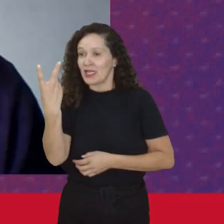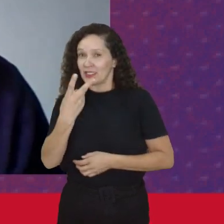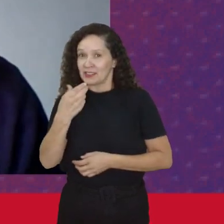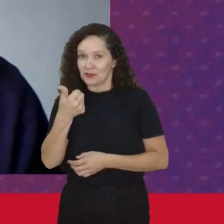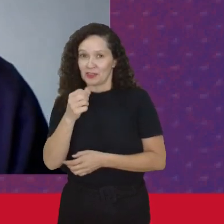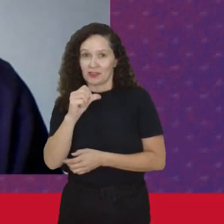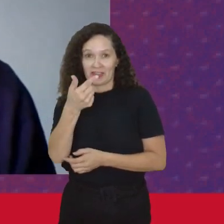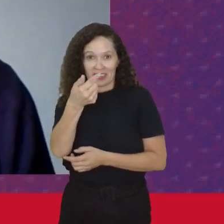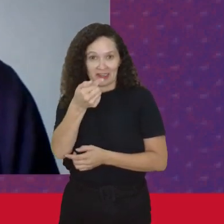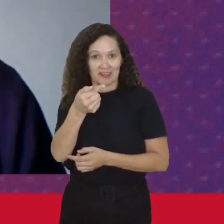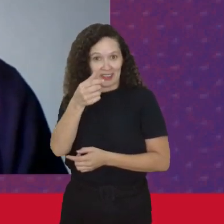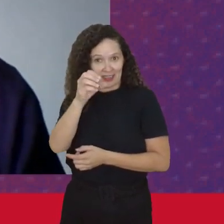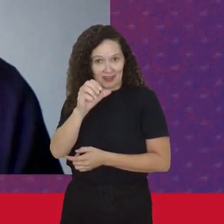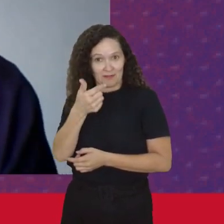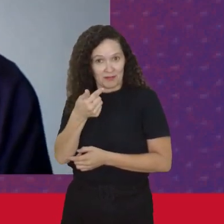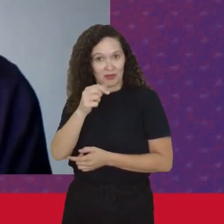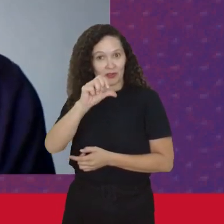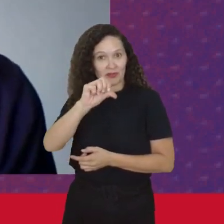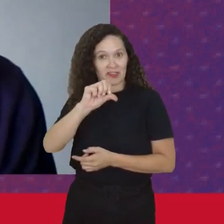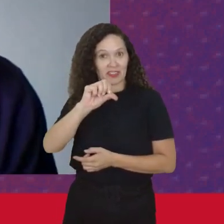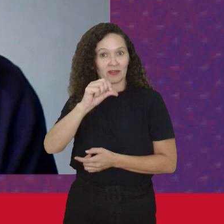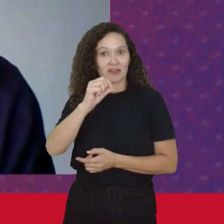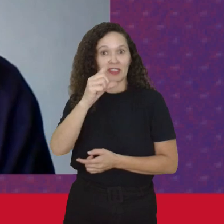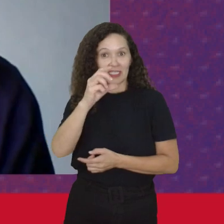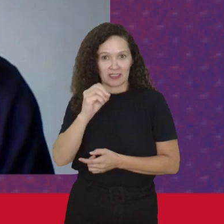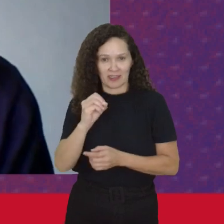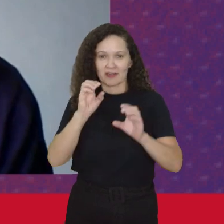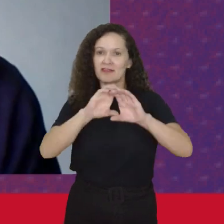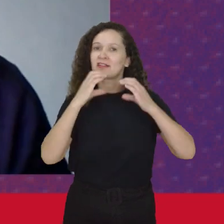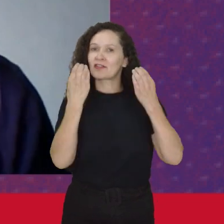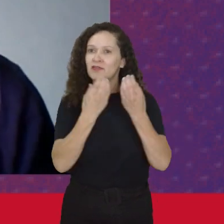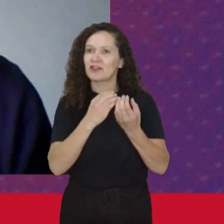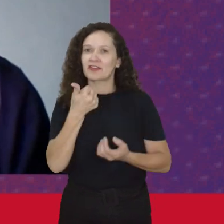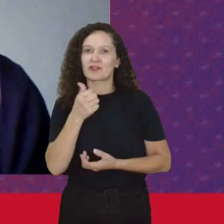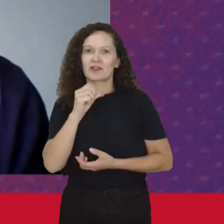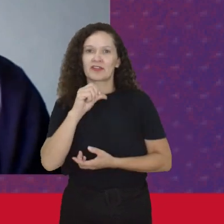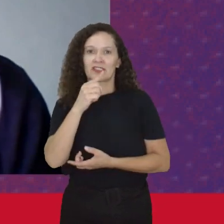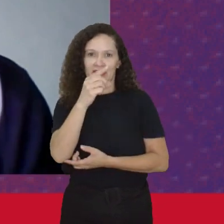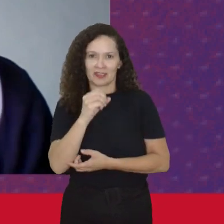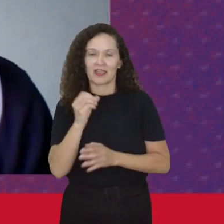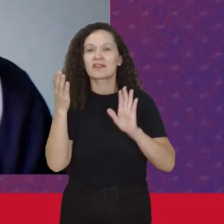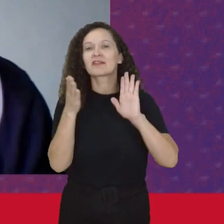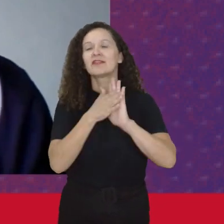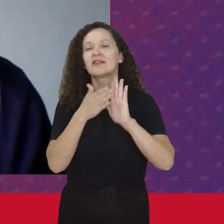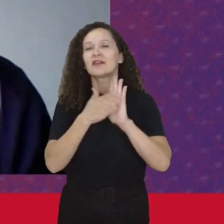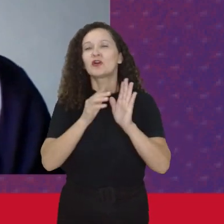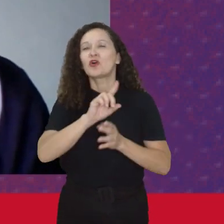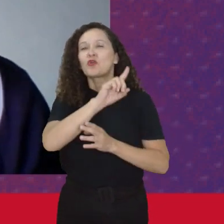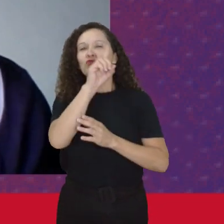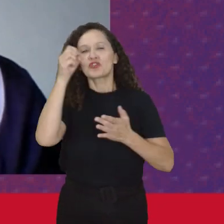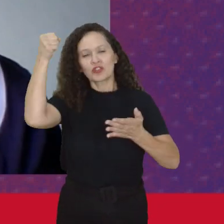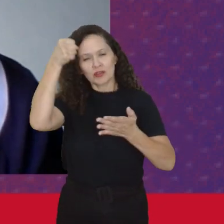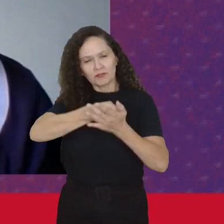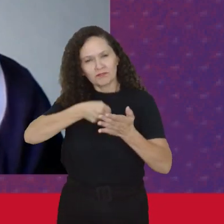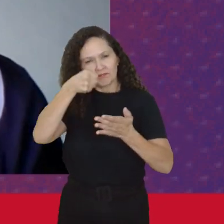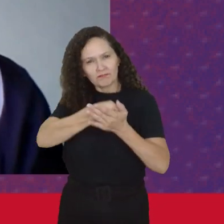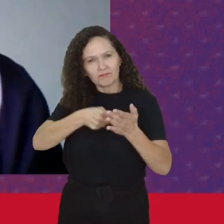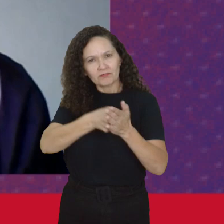1910 Onde Foi nessa conferência Em 1910 Que se propôs Um dia de luta